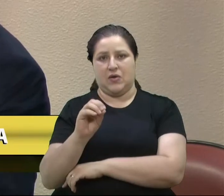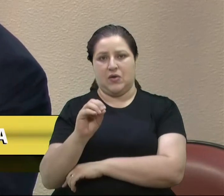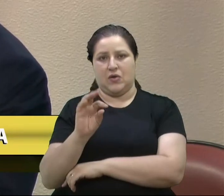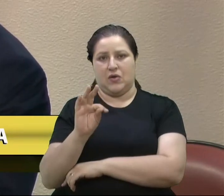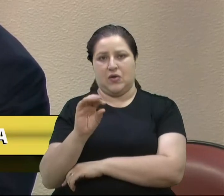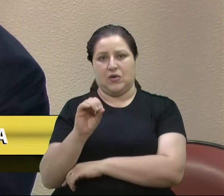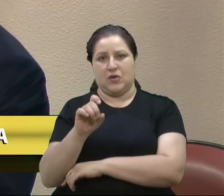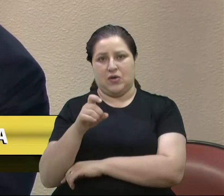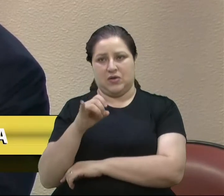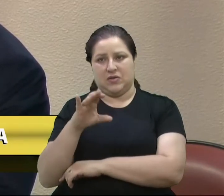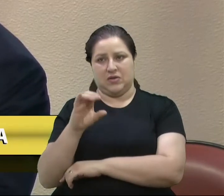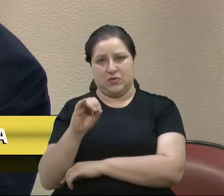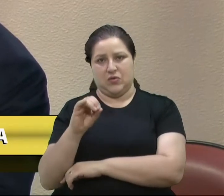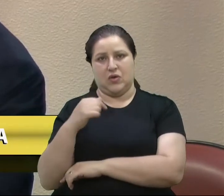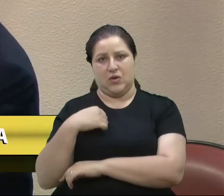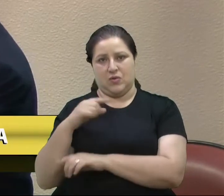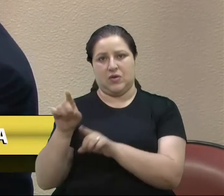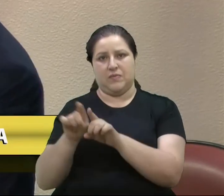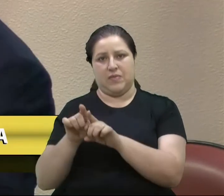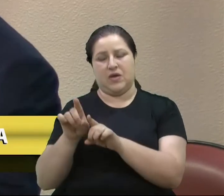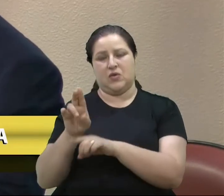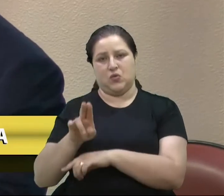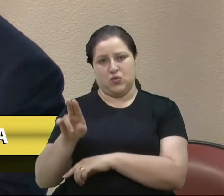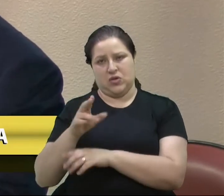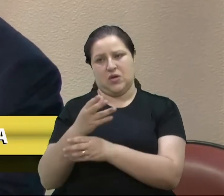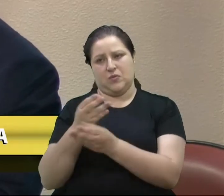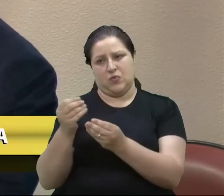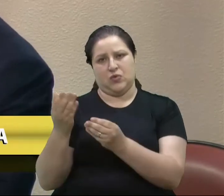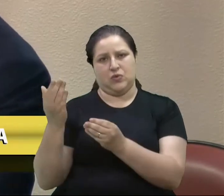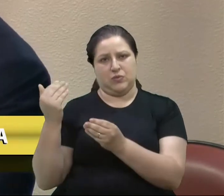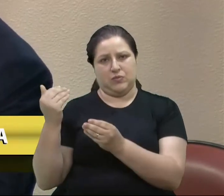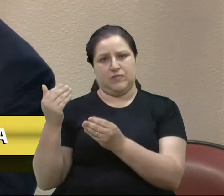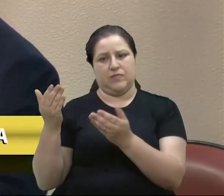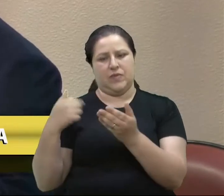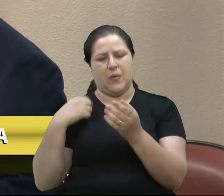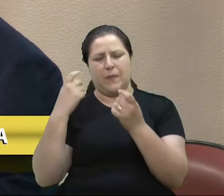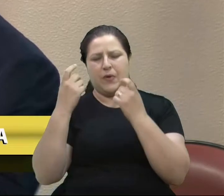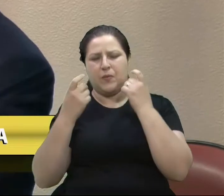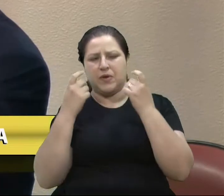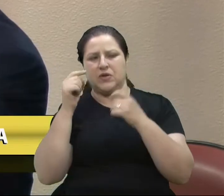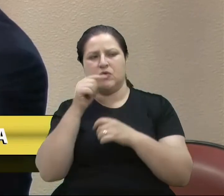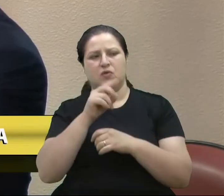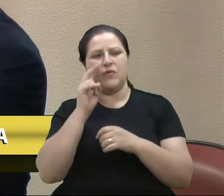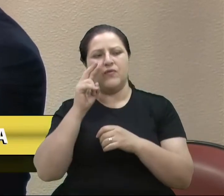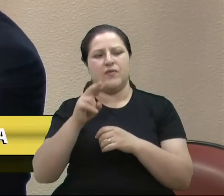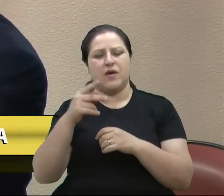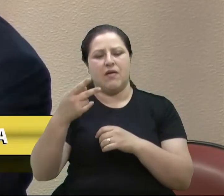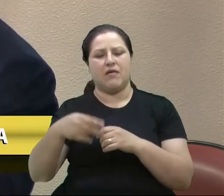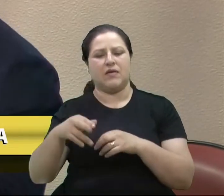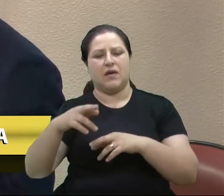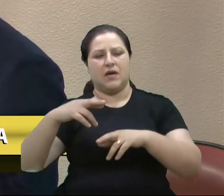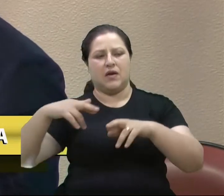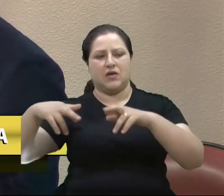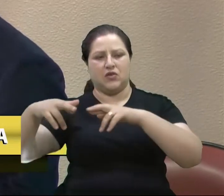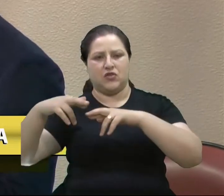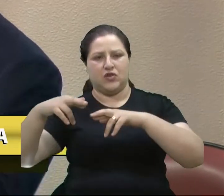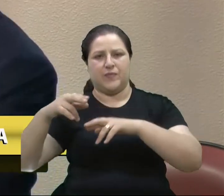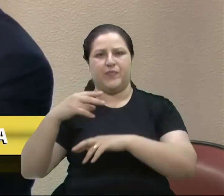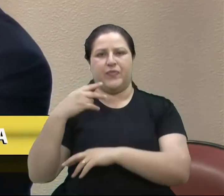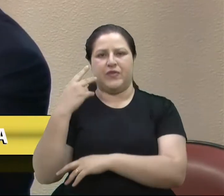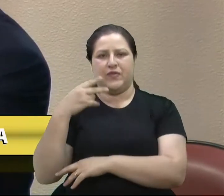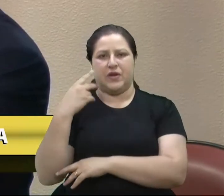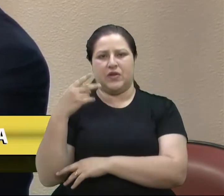usei muito ainda, mas a minha preocupação, do presidente, como é que o senhor vê a nossa região, vereador Ricardo, que tem muita